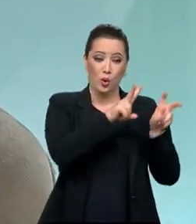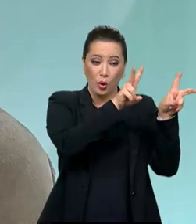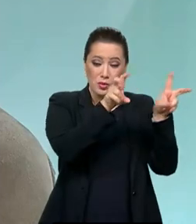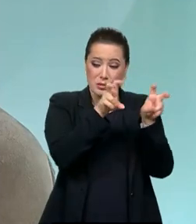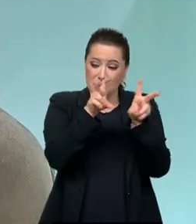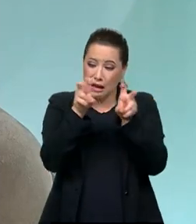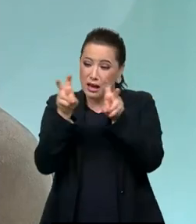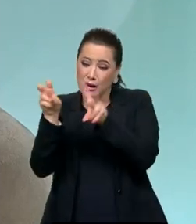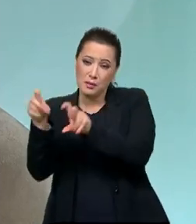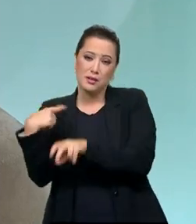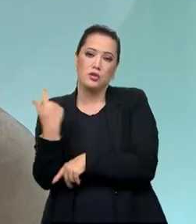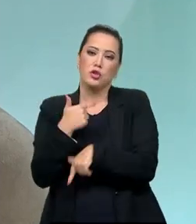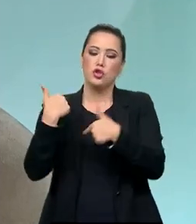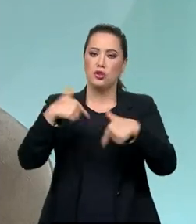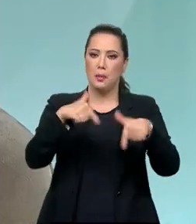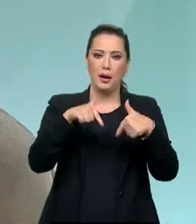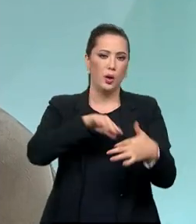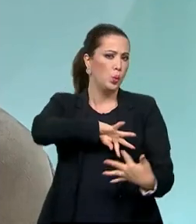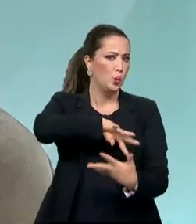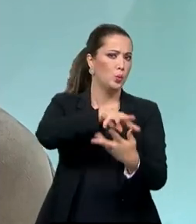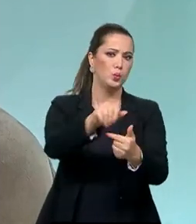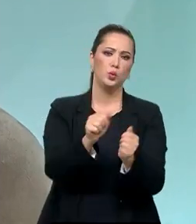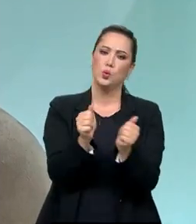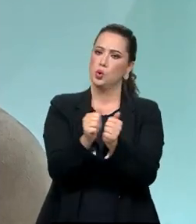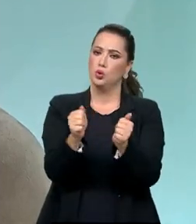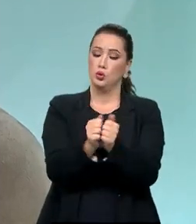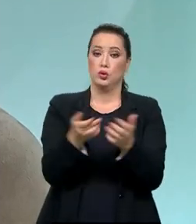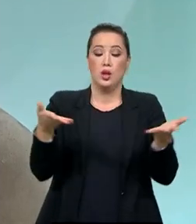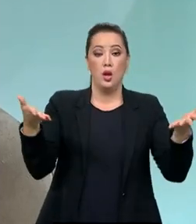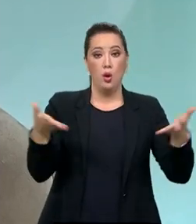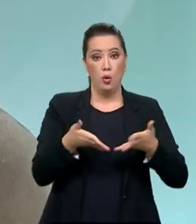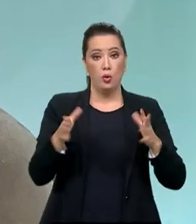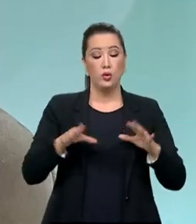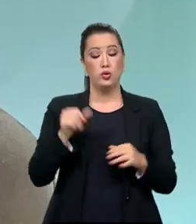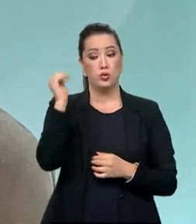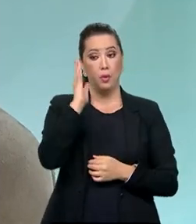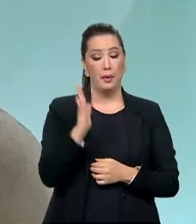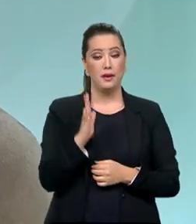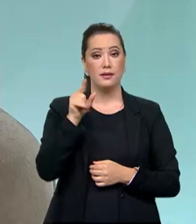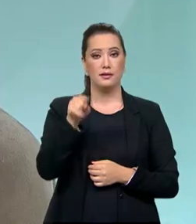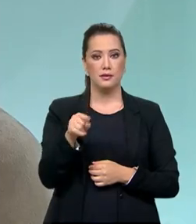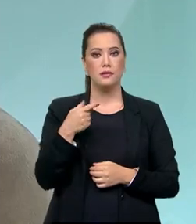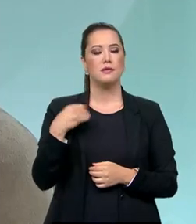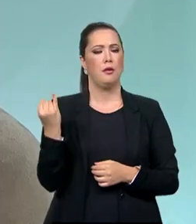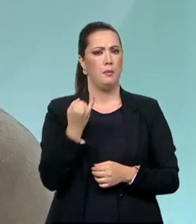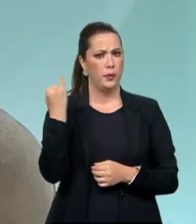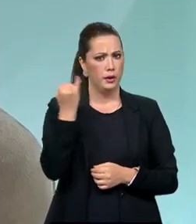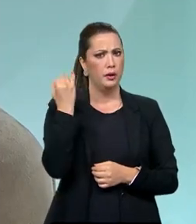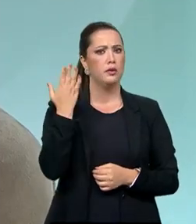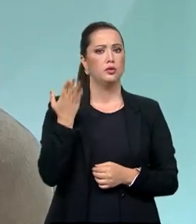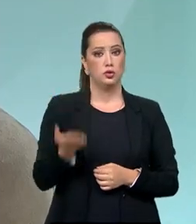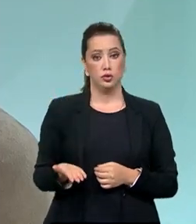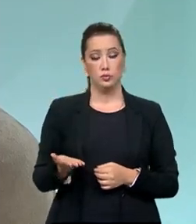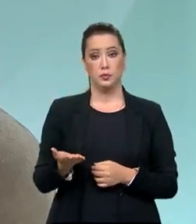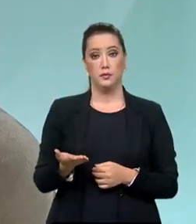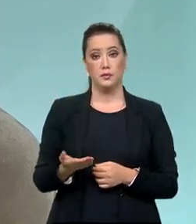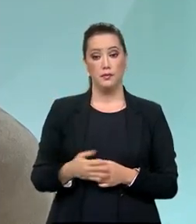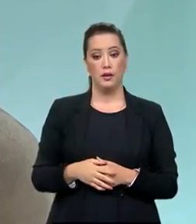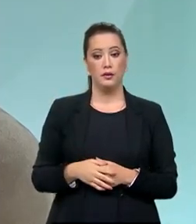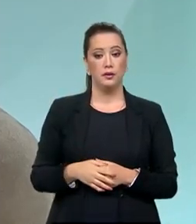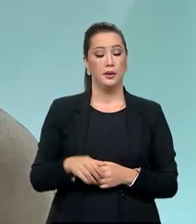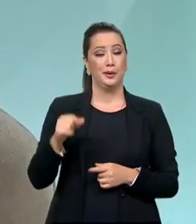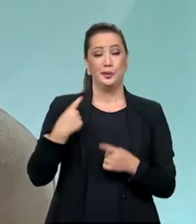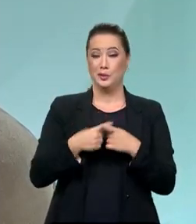internacionalmente e hoje a demanda para o Brasil é imponente. É um